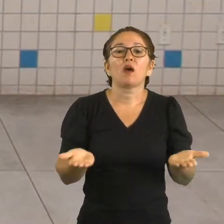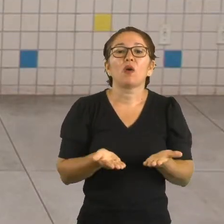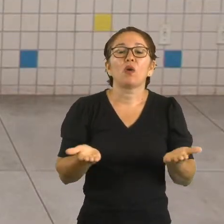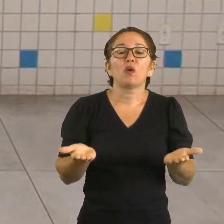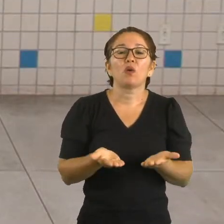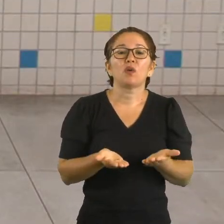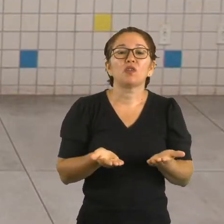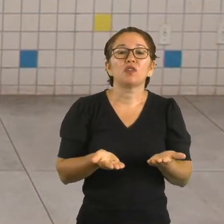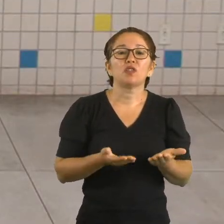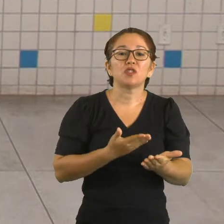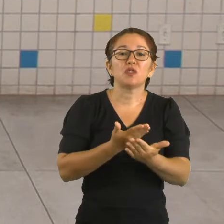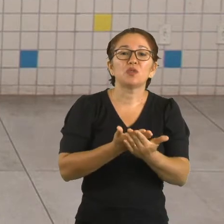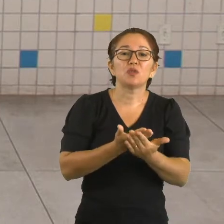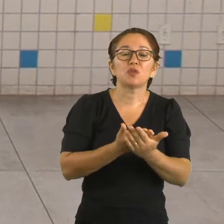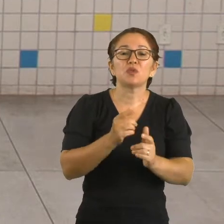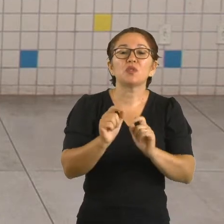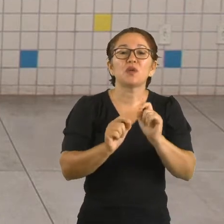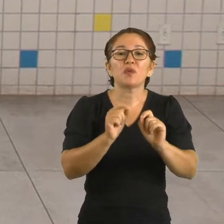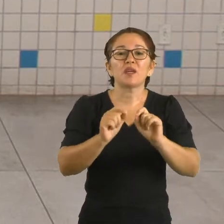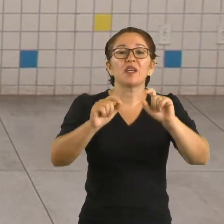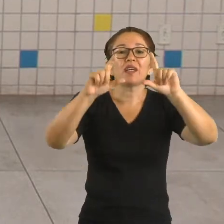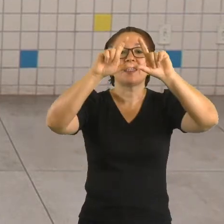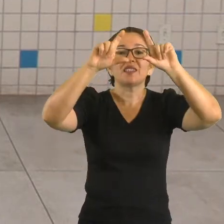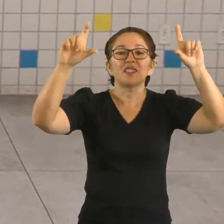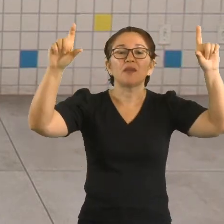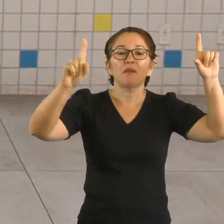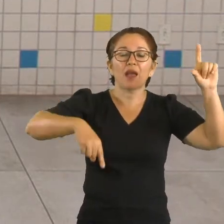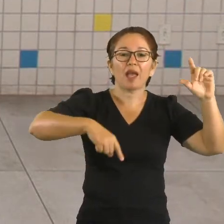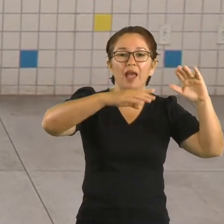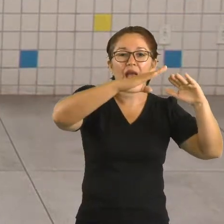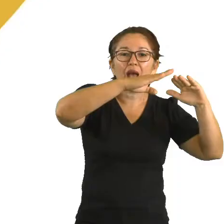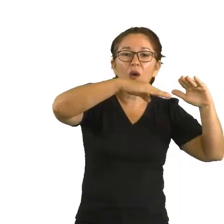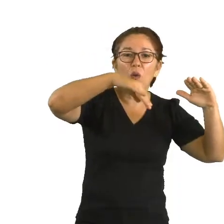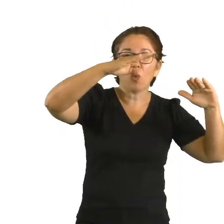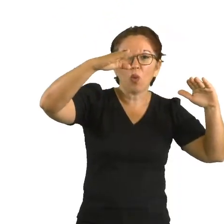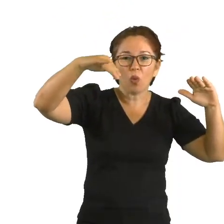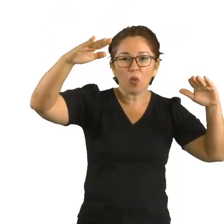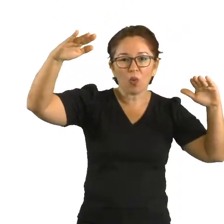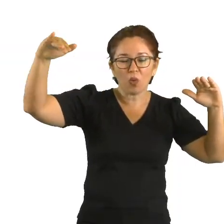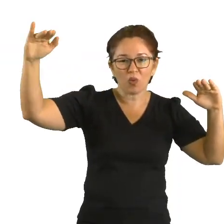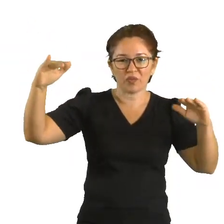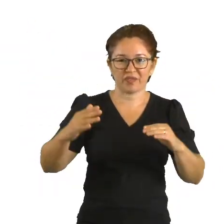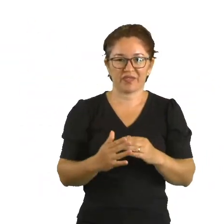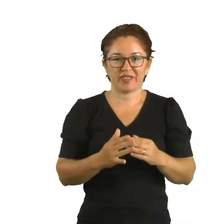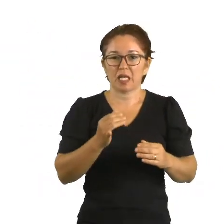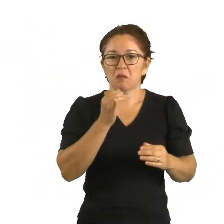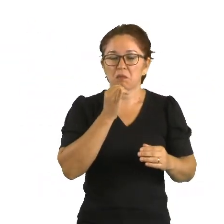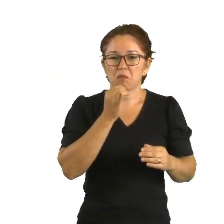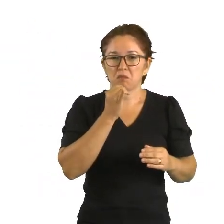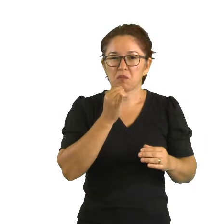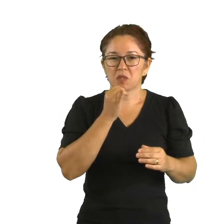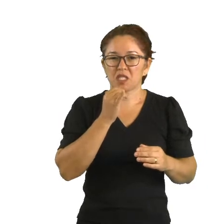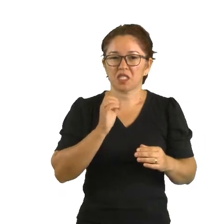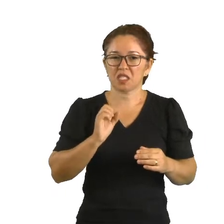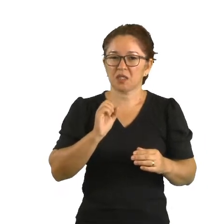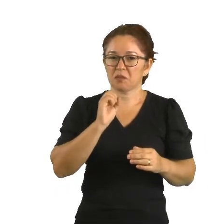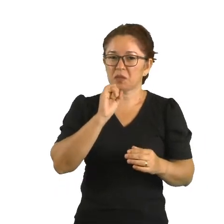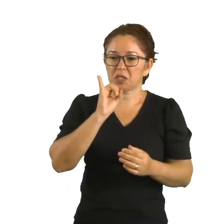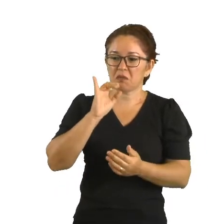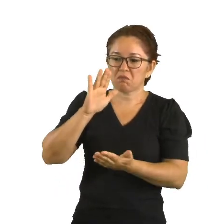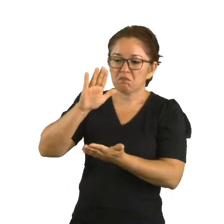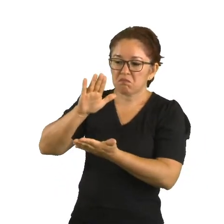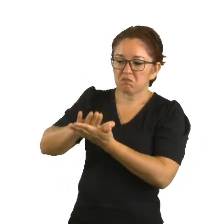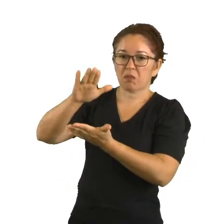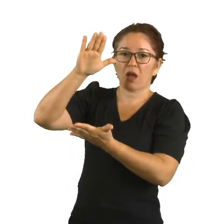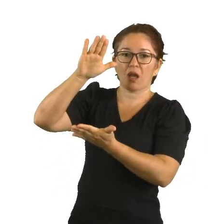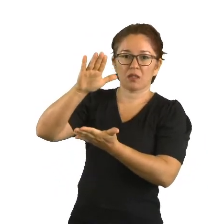são ondas, né? Ondas são movimentos causados, tá? Por uma perturbação, onde ela vai se propagar através de